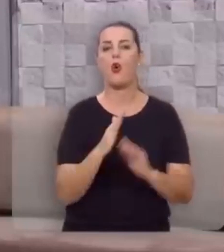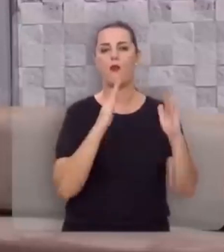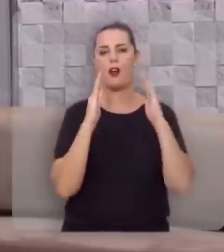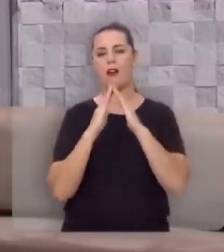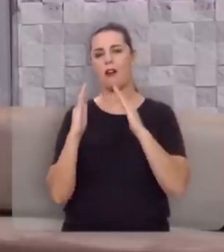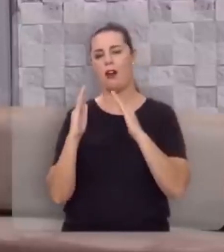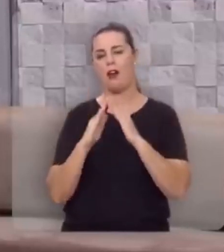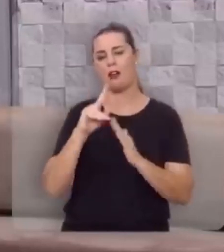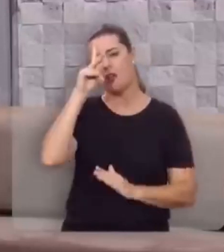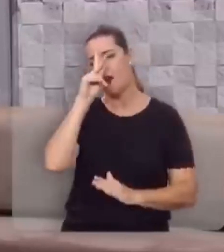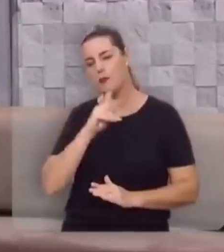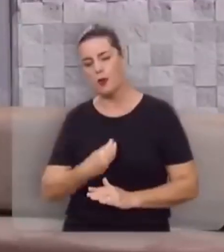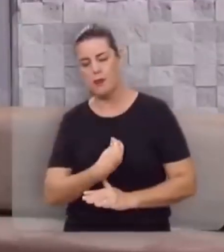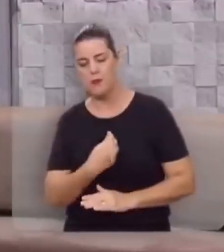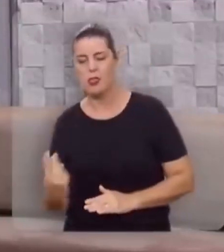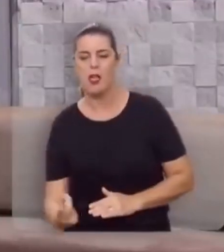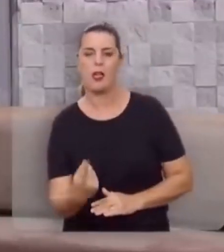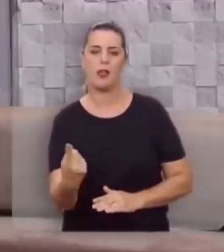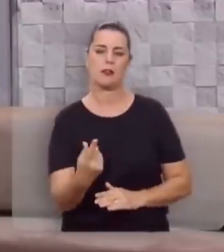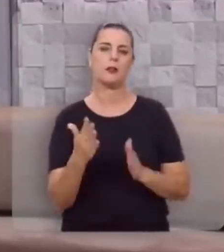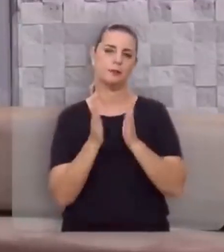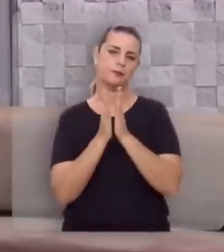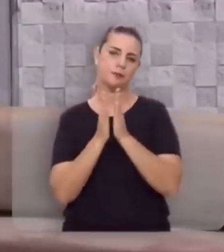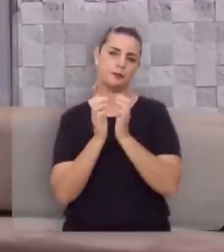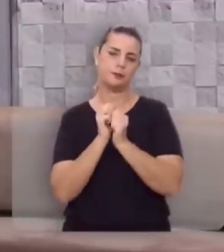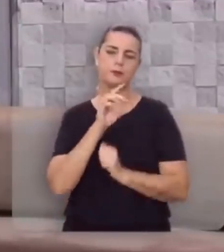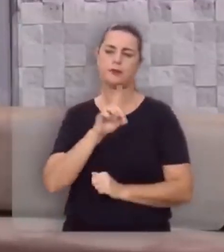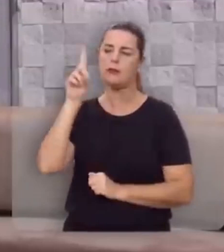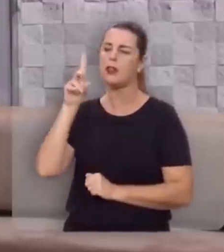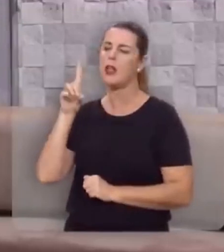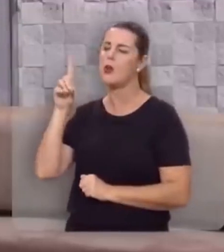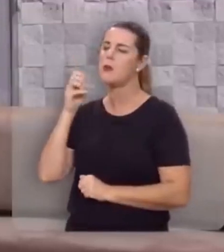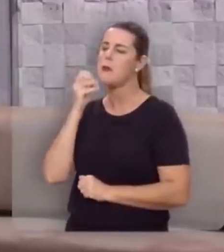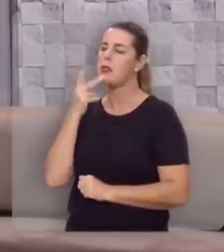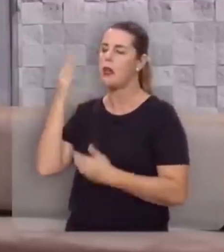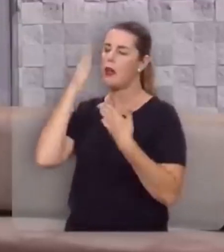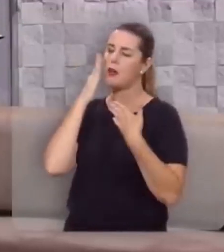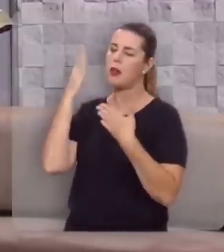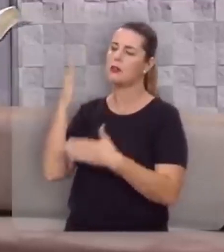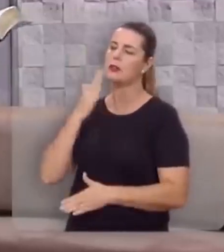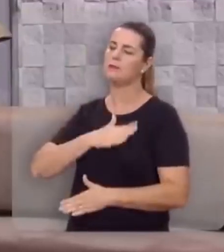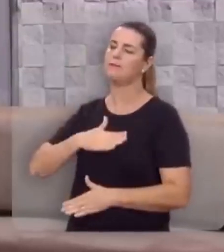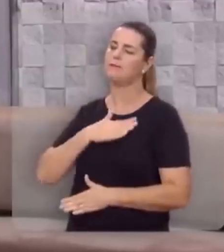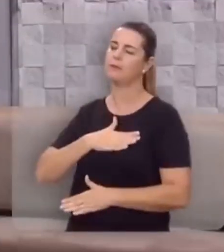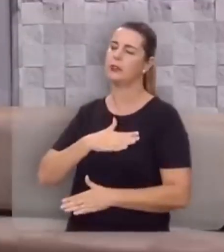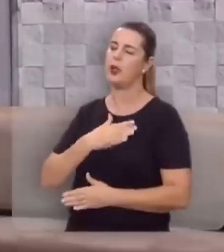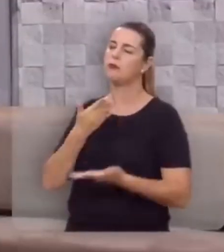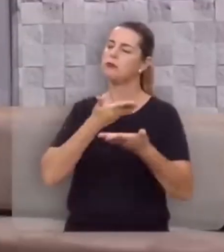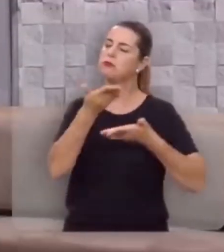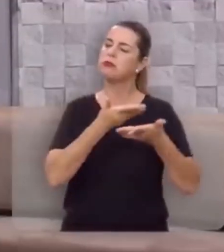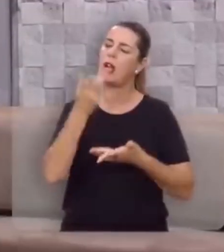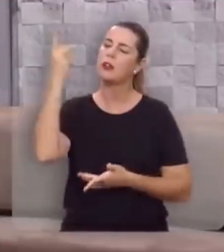herança, dar a você a própria vida eterna, eu vou orar com você. Deus bendito, eu te agradeço o privilégio de